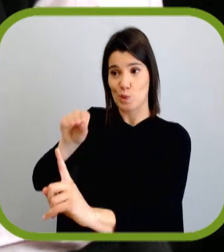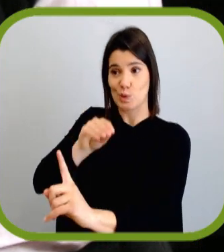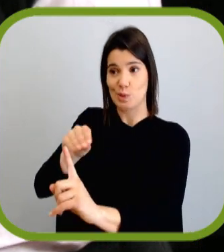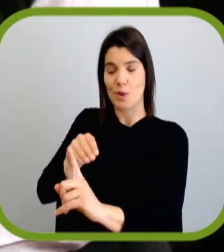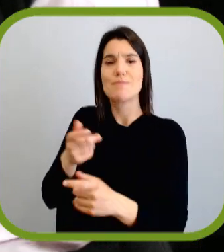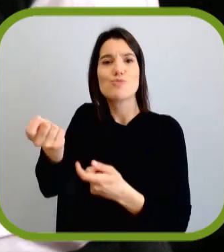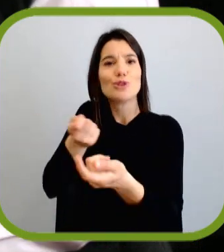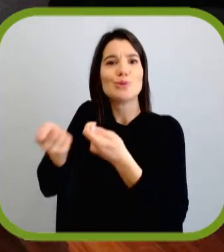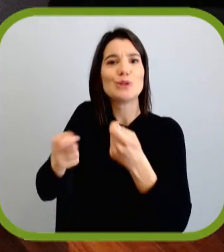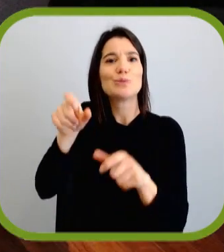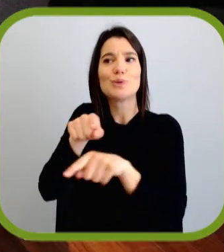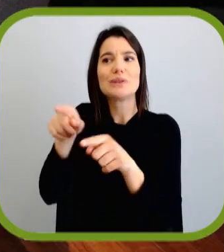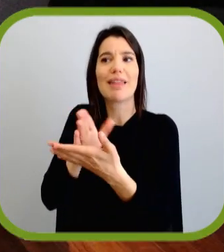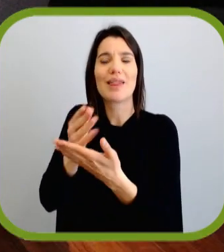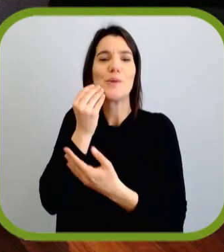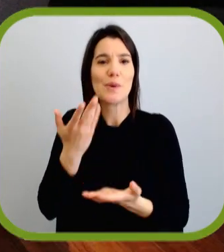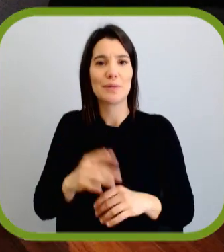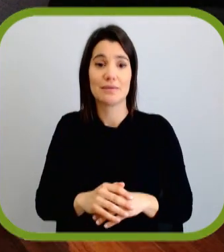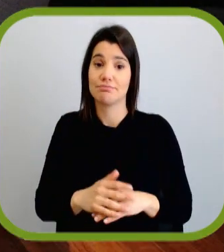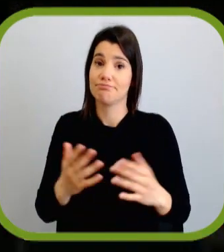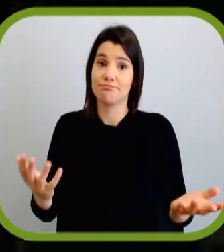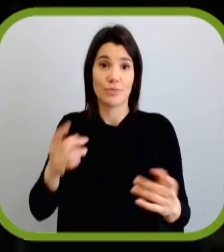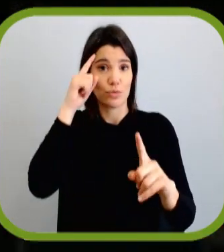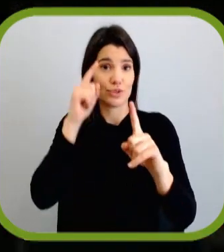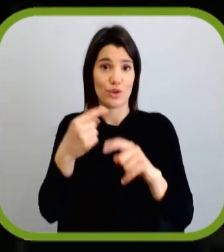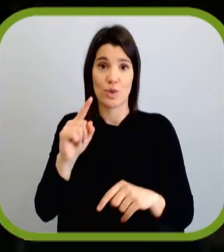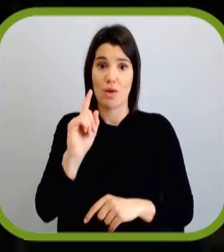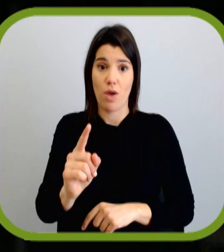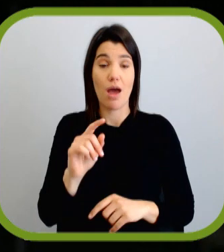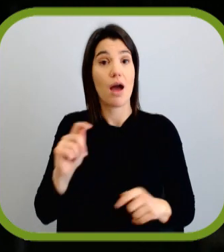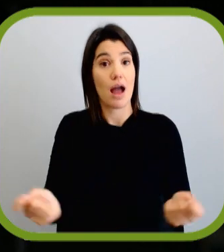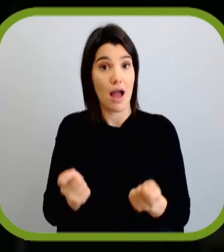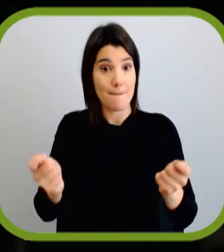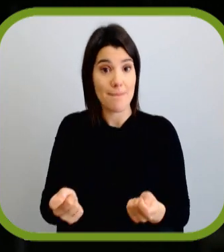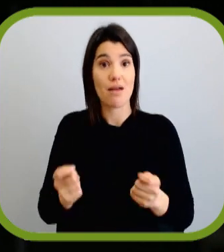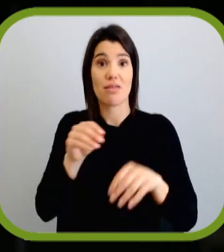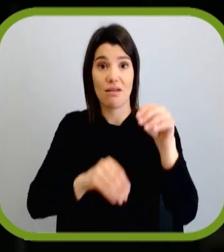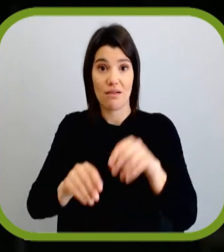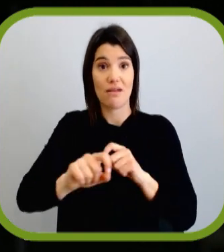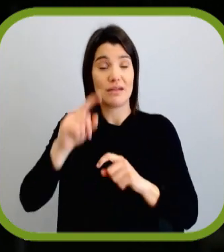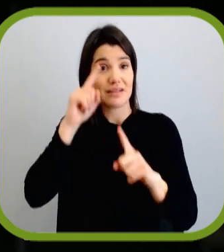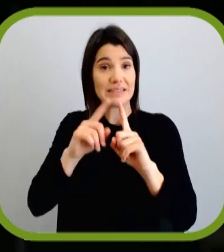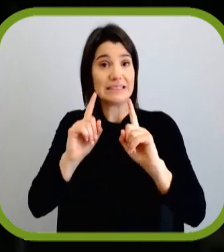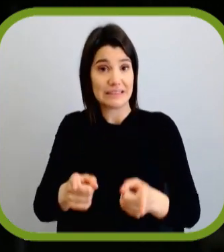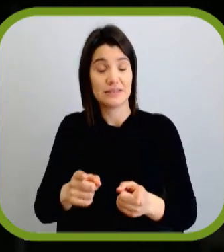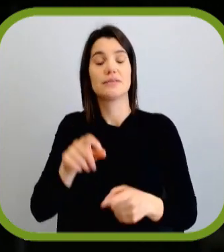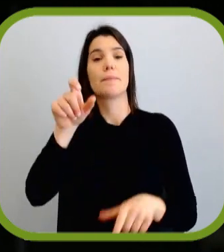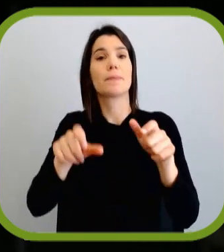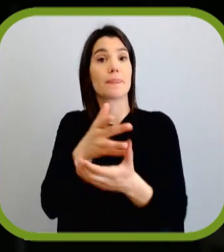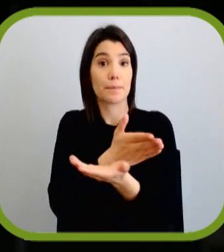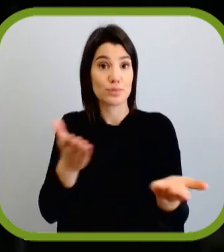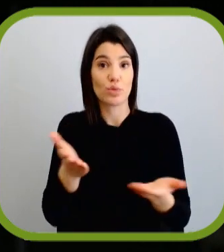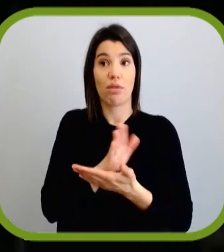captar essas pessoas? É mesmo só o único objetivo. Ou seja, quando nós estamos numa campanha eleitoral, o único objetivo mesmo é